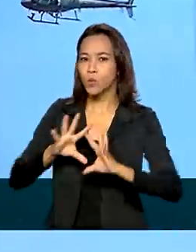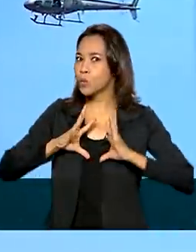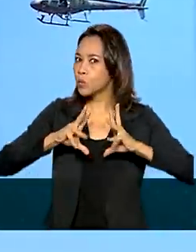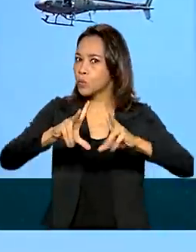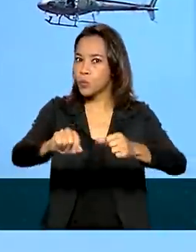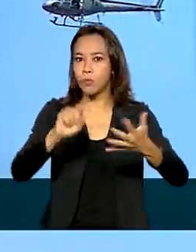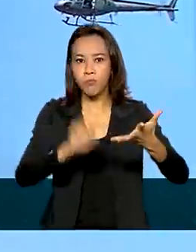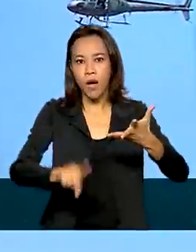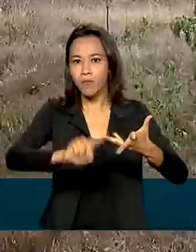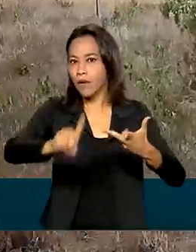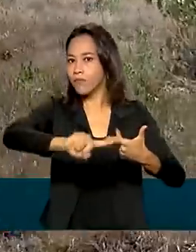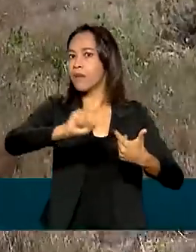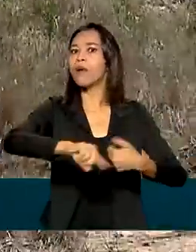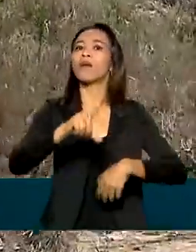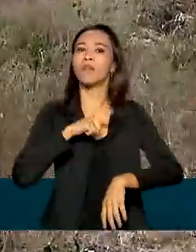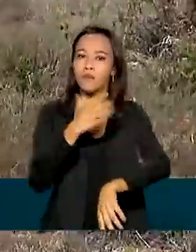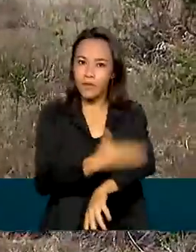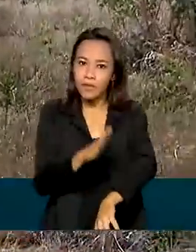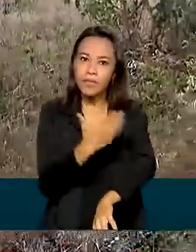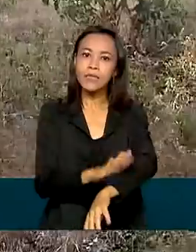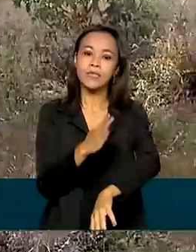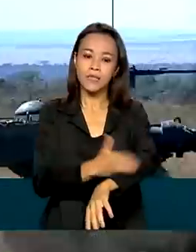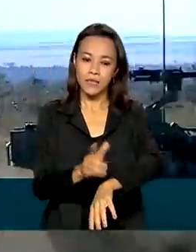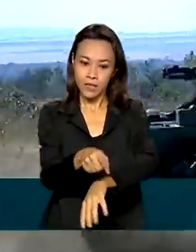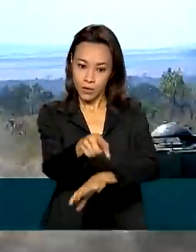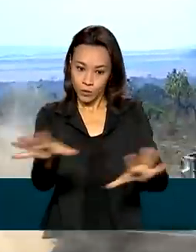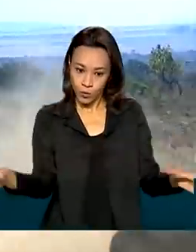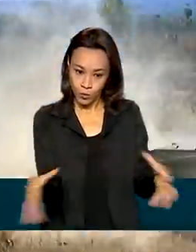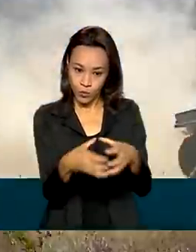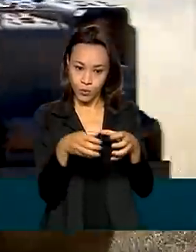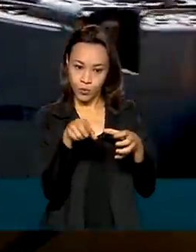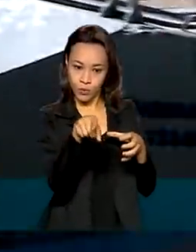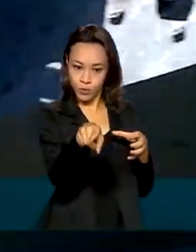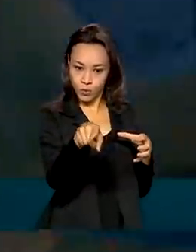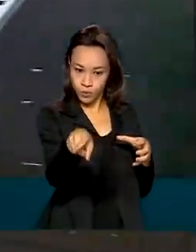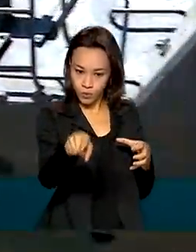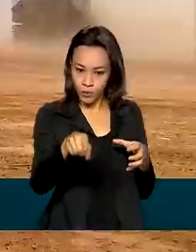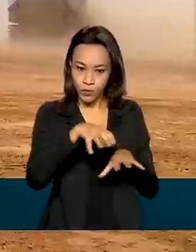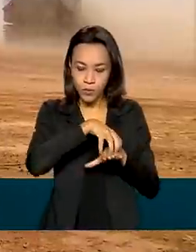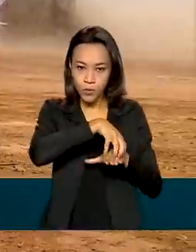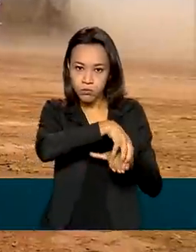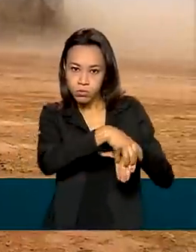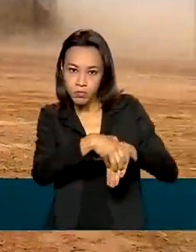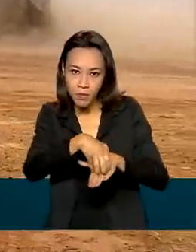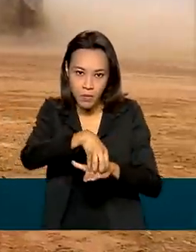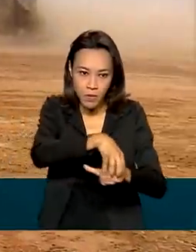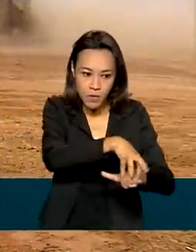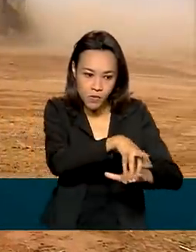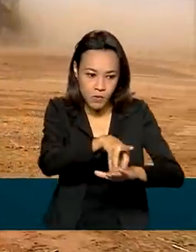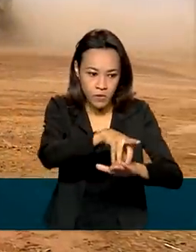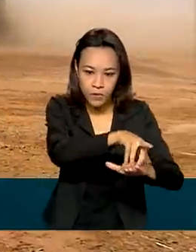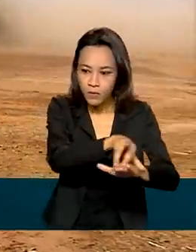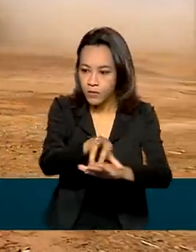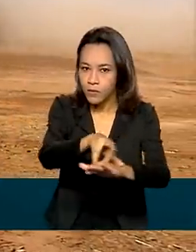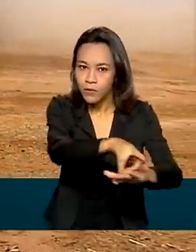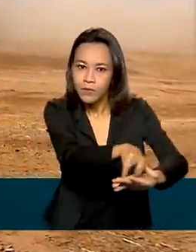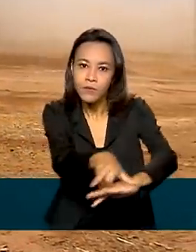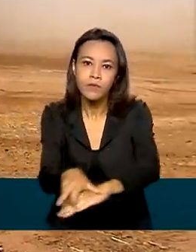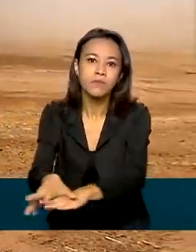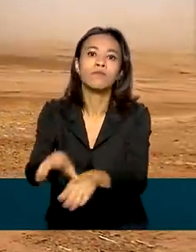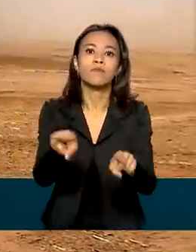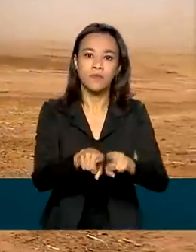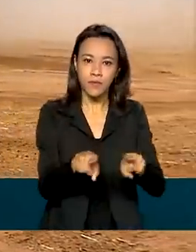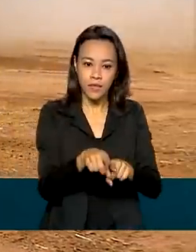neste exercício de guerra com Operação Ofíbia, quando há o desembarque de veículos numa praia dominada pelo inimigo. As